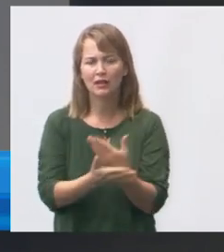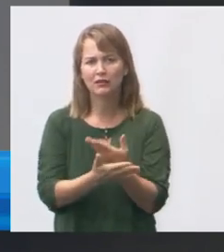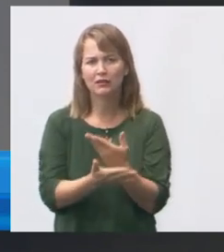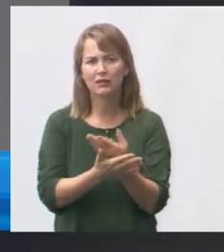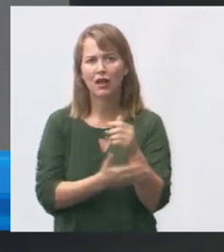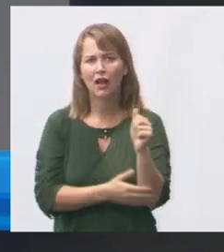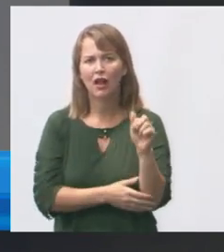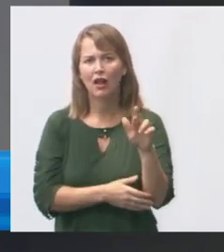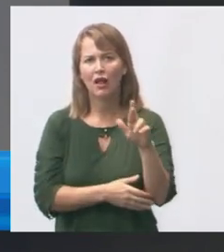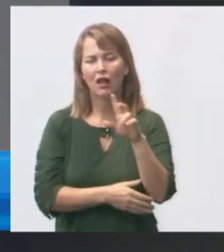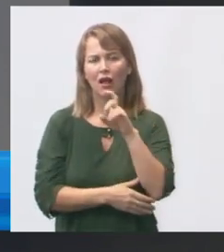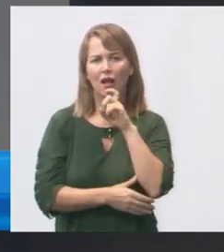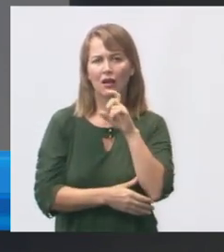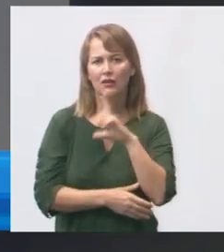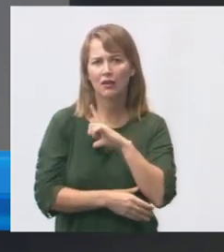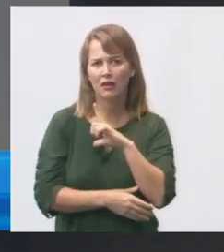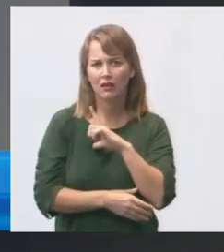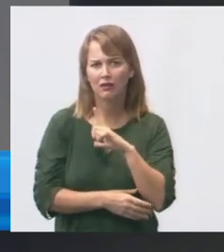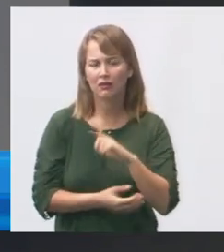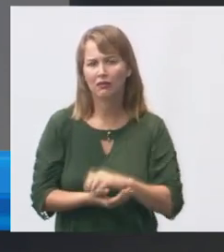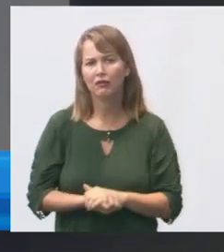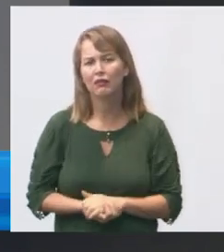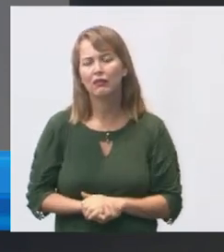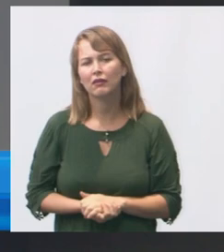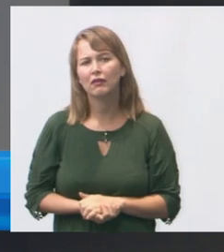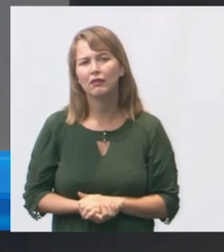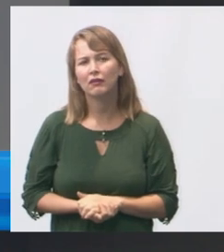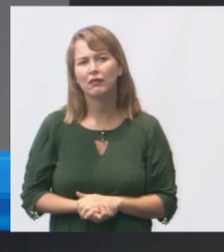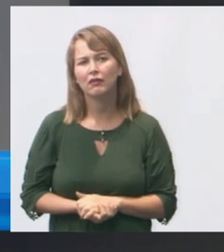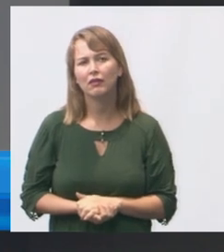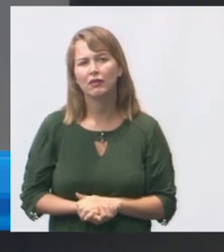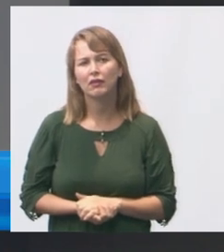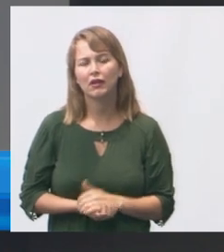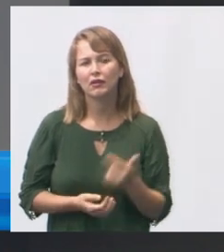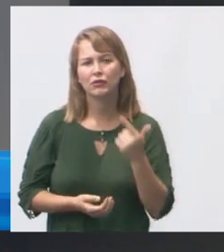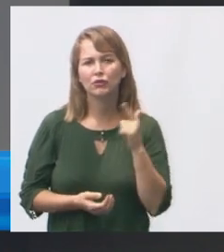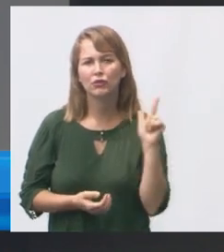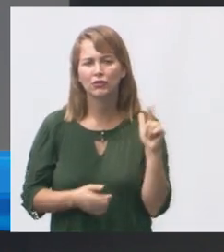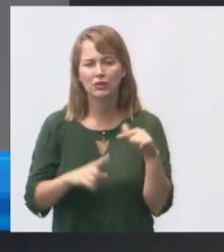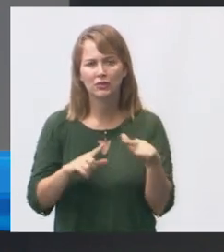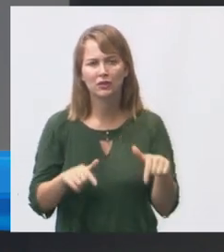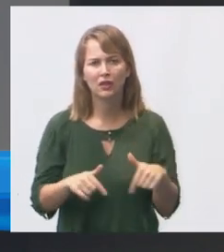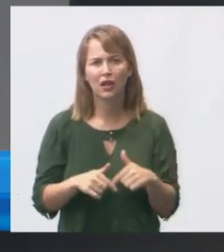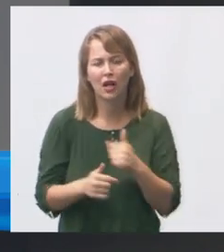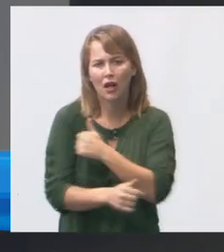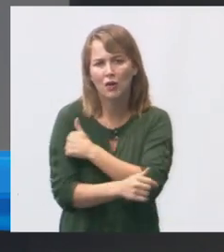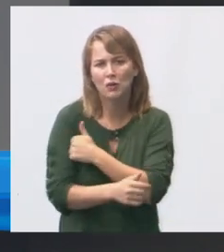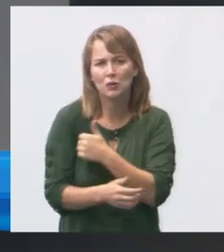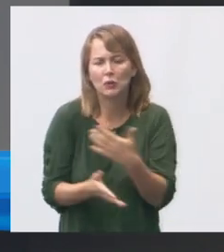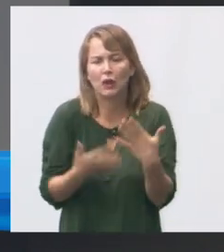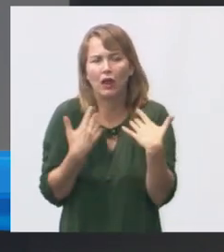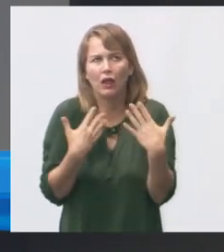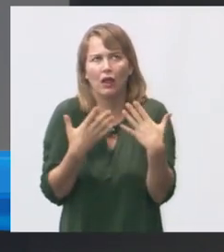ou seja só duas tem ar-condicionado as demais os alunos ficam no calor